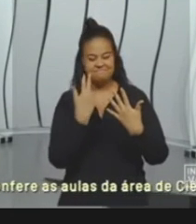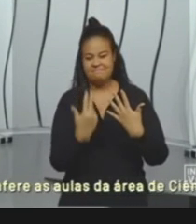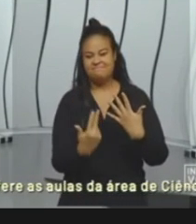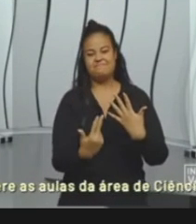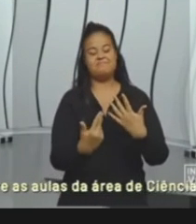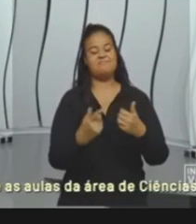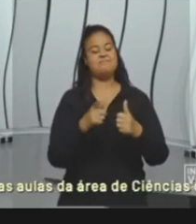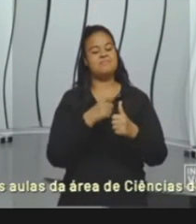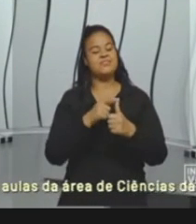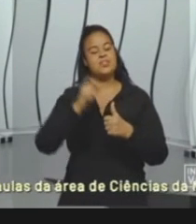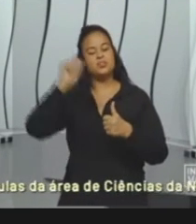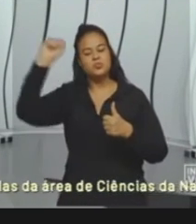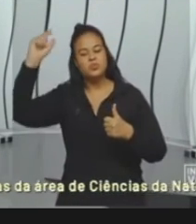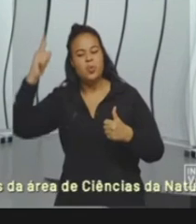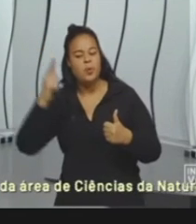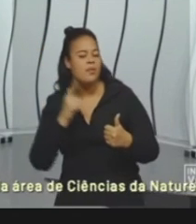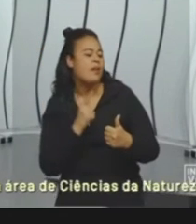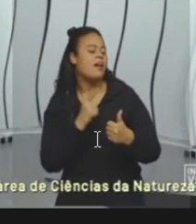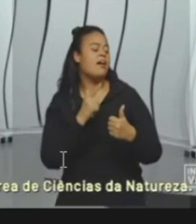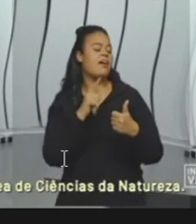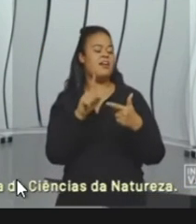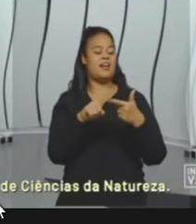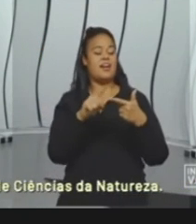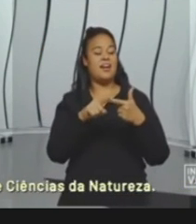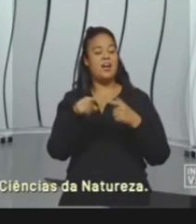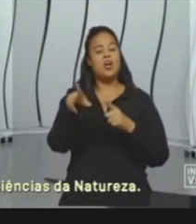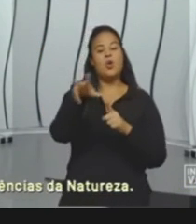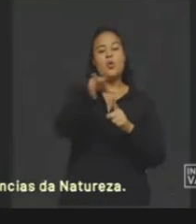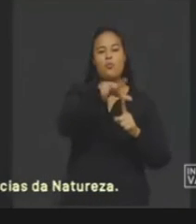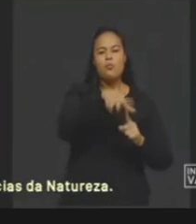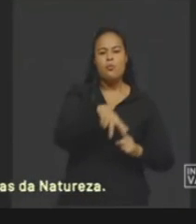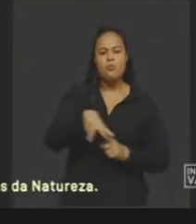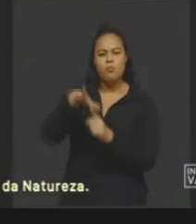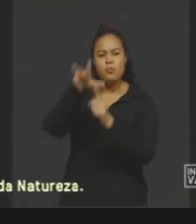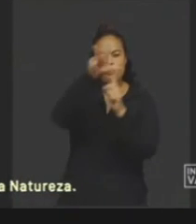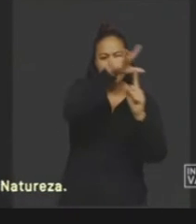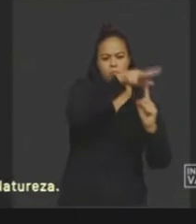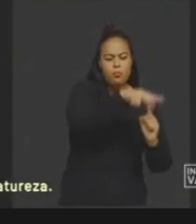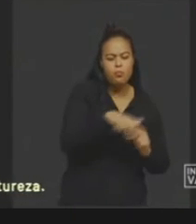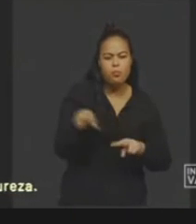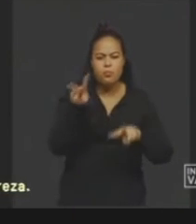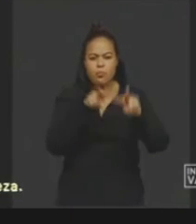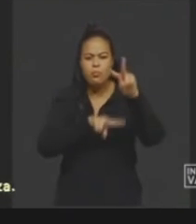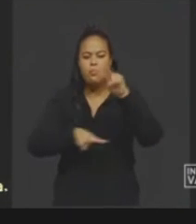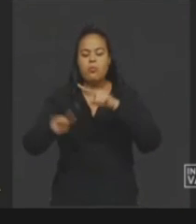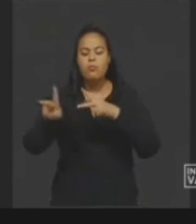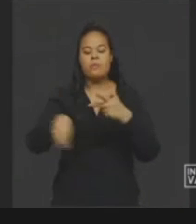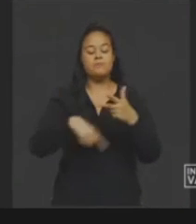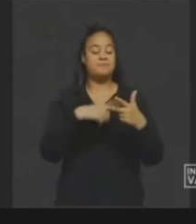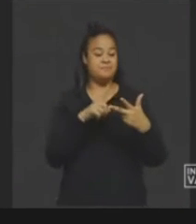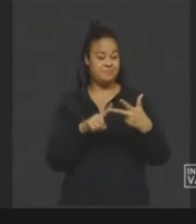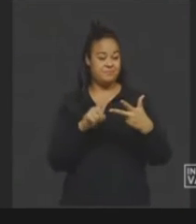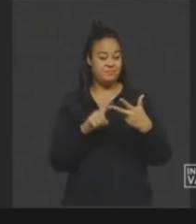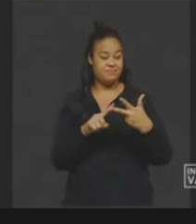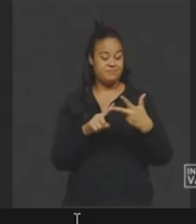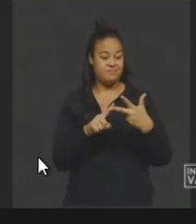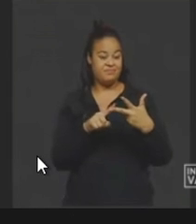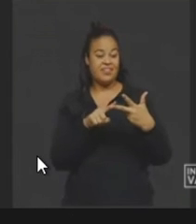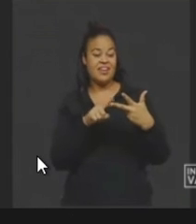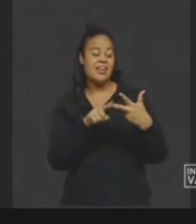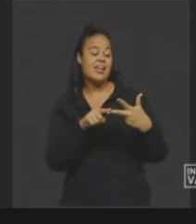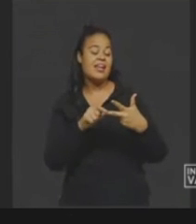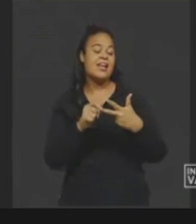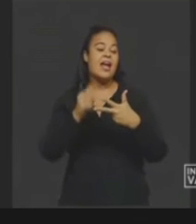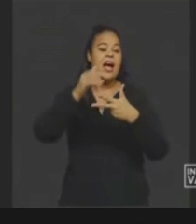solar produzida pelo sol energia eólica que vem dos ventos energia hídrica que utiliza a força dos